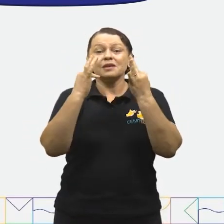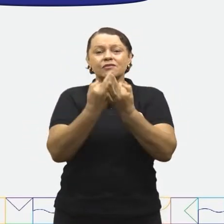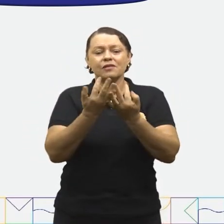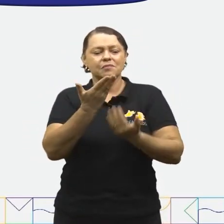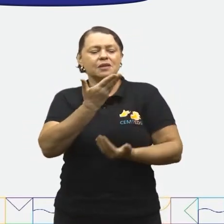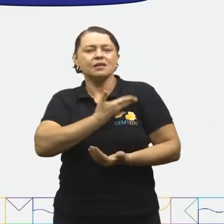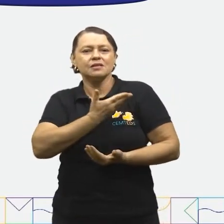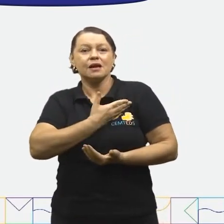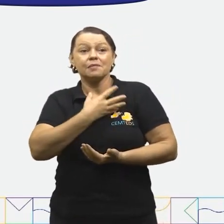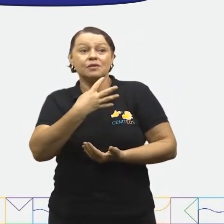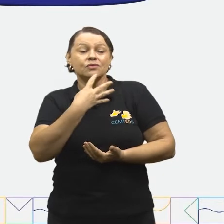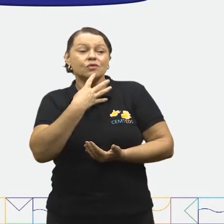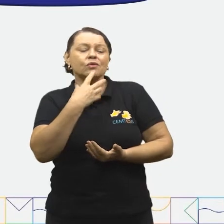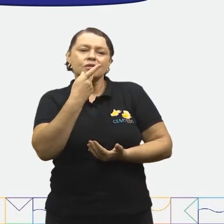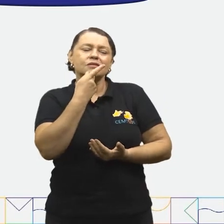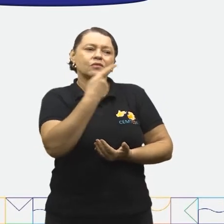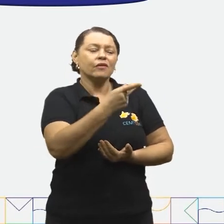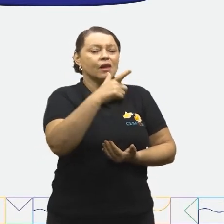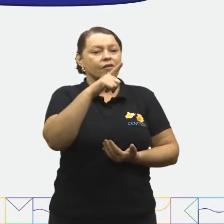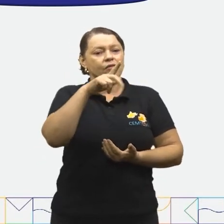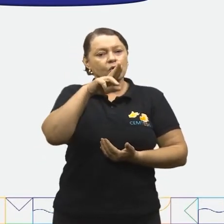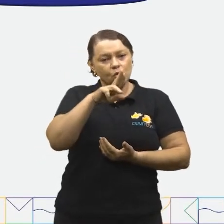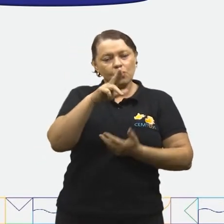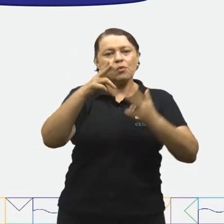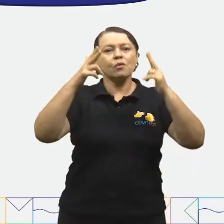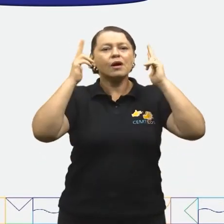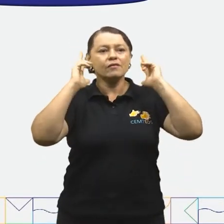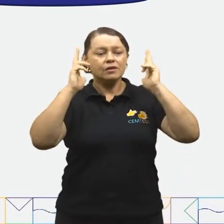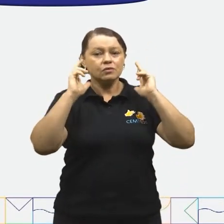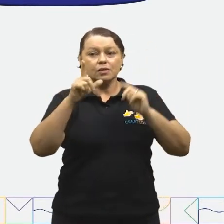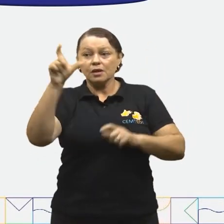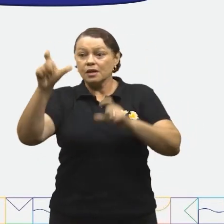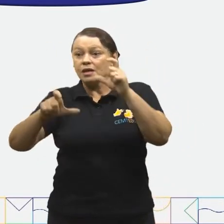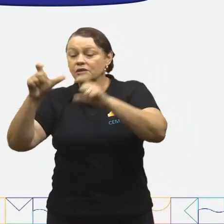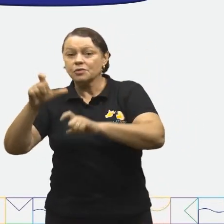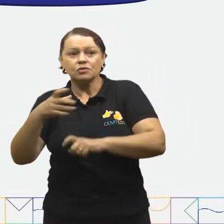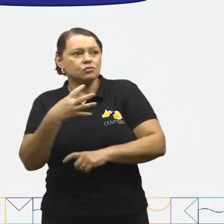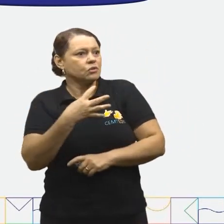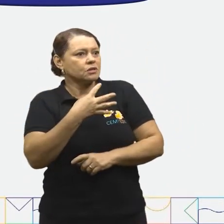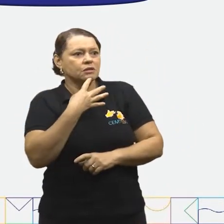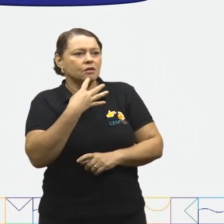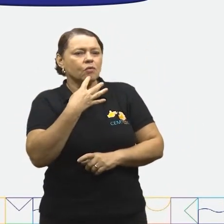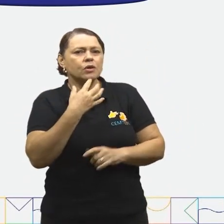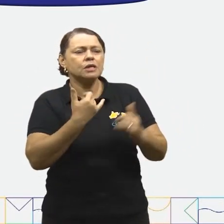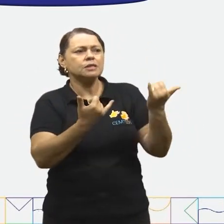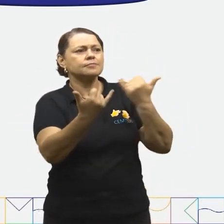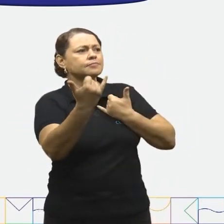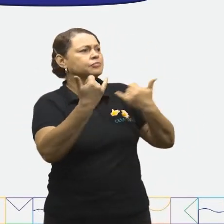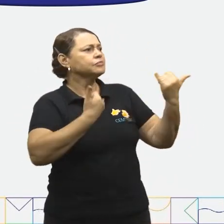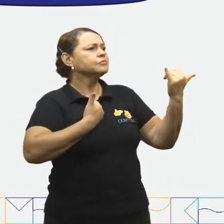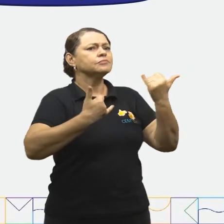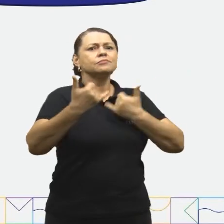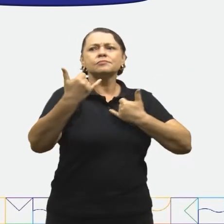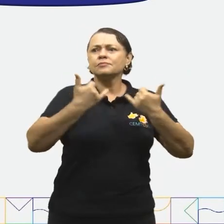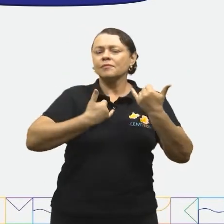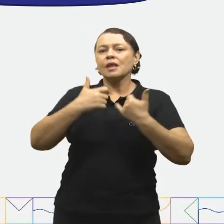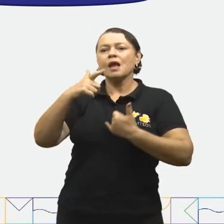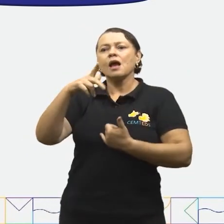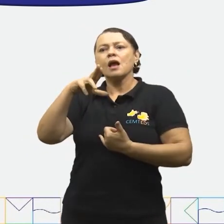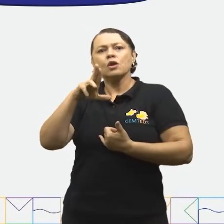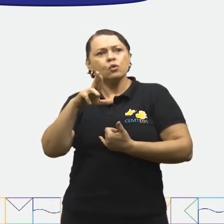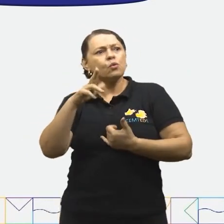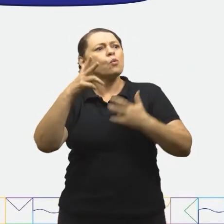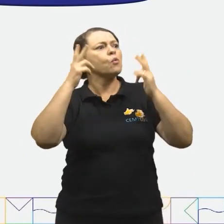a garotinha, assim a chamavam. E aqueles que não a conheciam, ouviam sempre falar pela vizinhança de uma